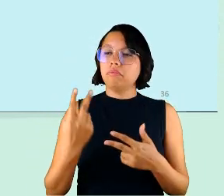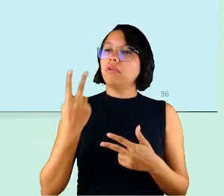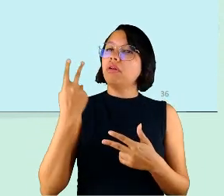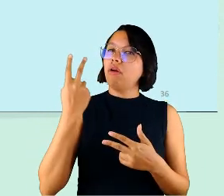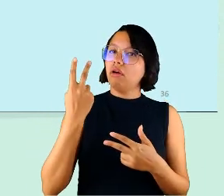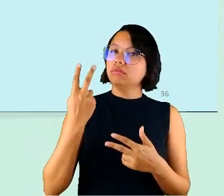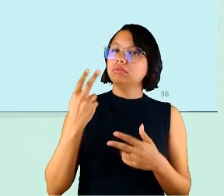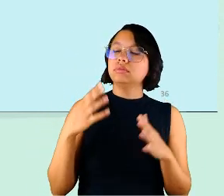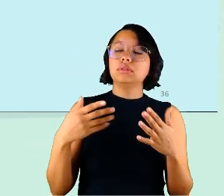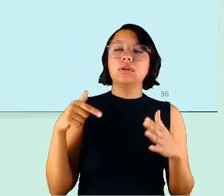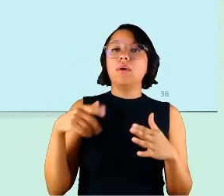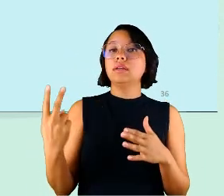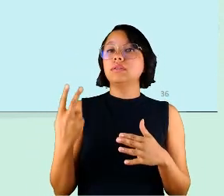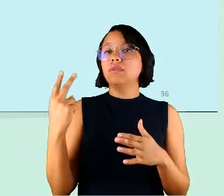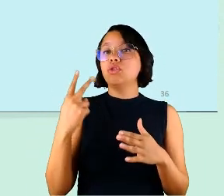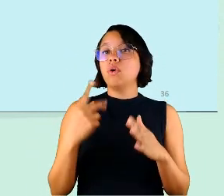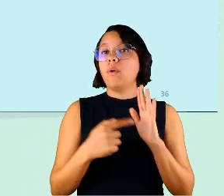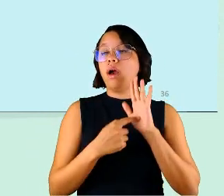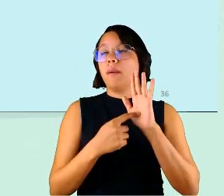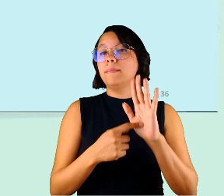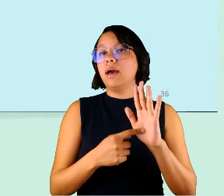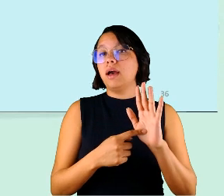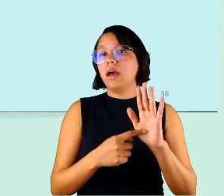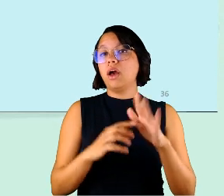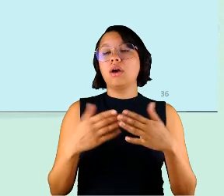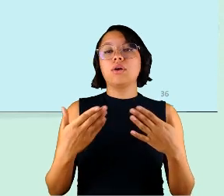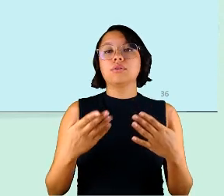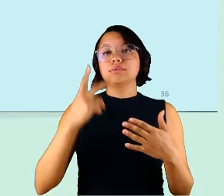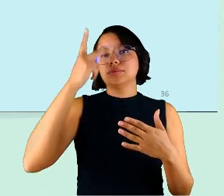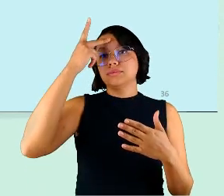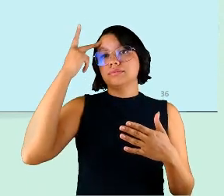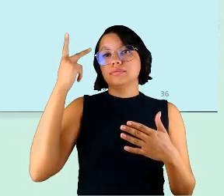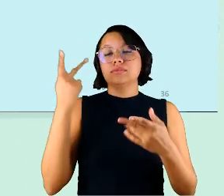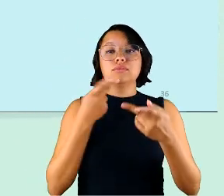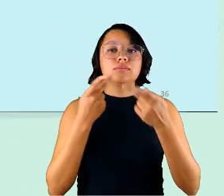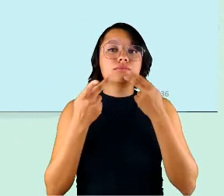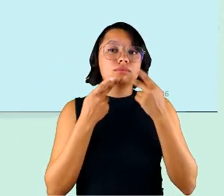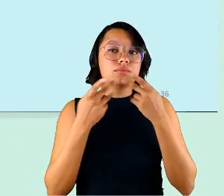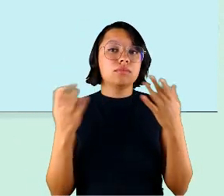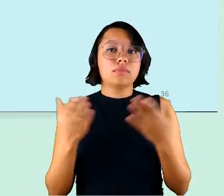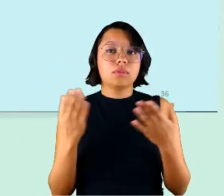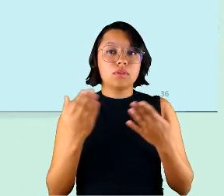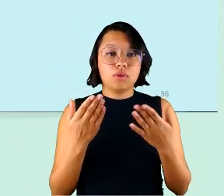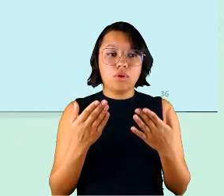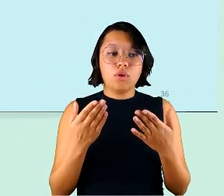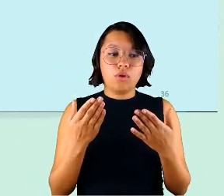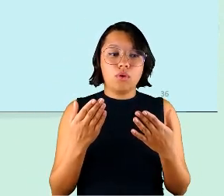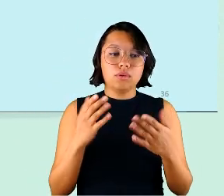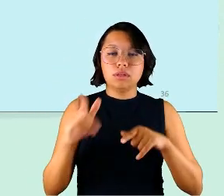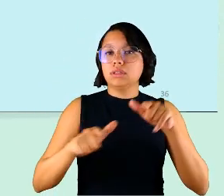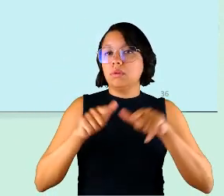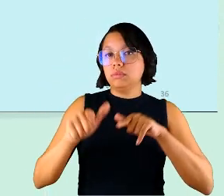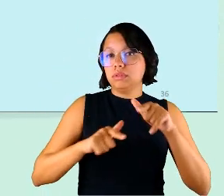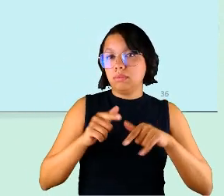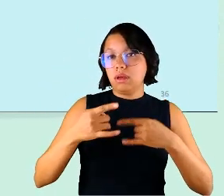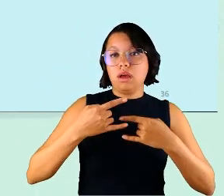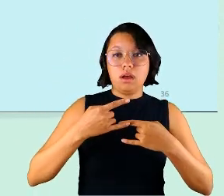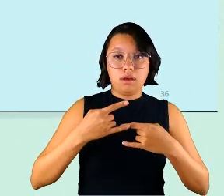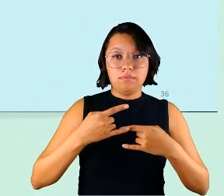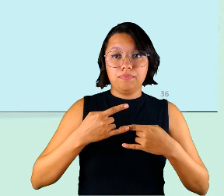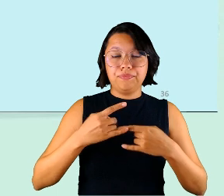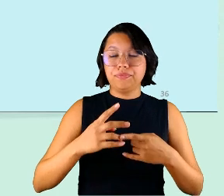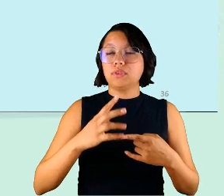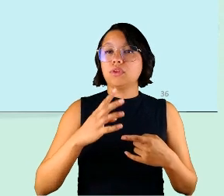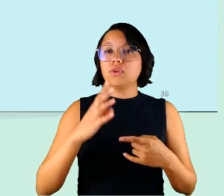esse valor ele aparece quando as pessoas comentam que agora que elas estão trabalhando remotamente elas